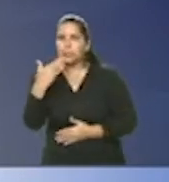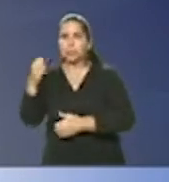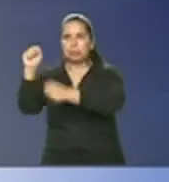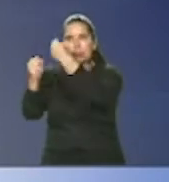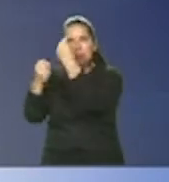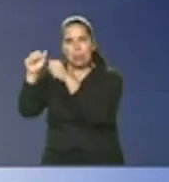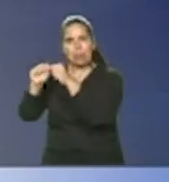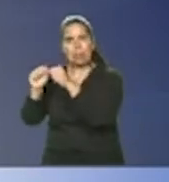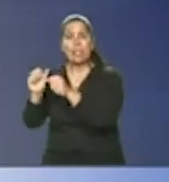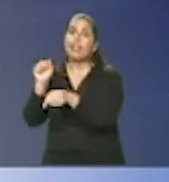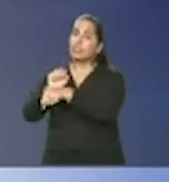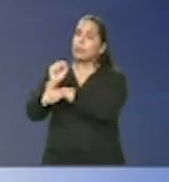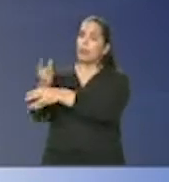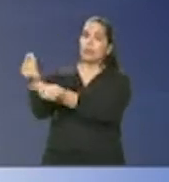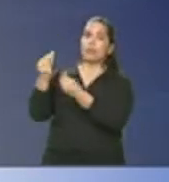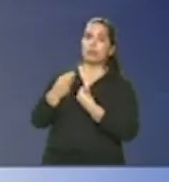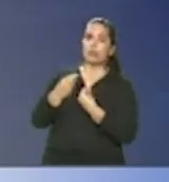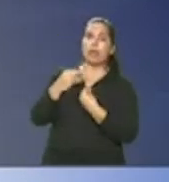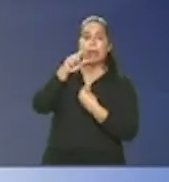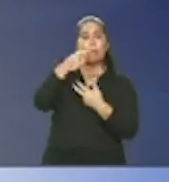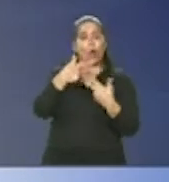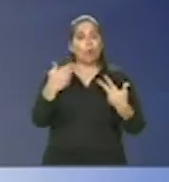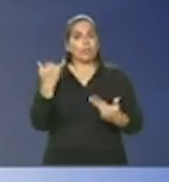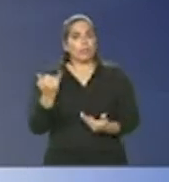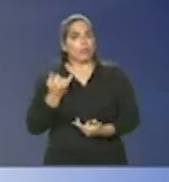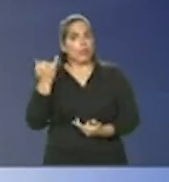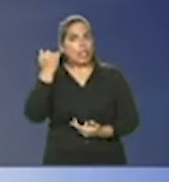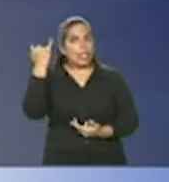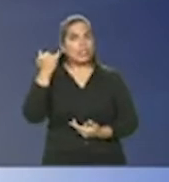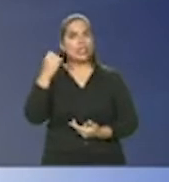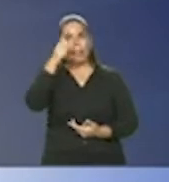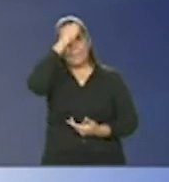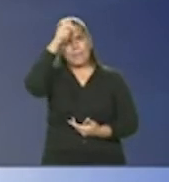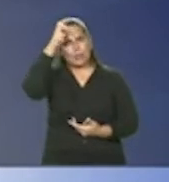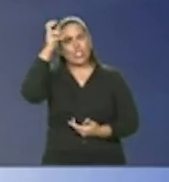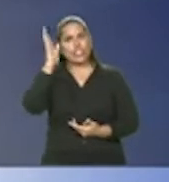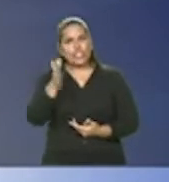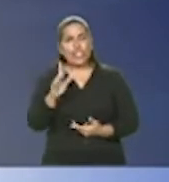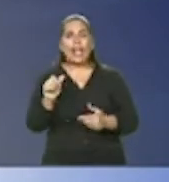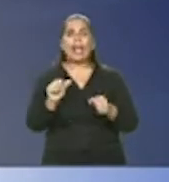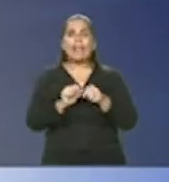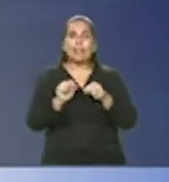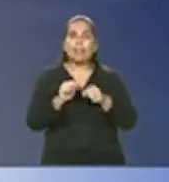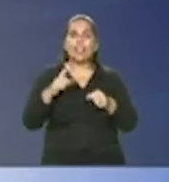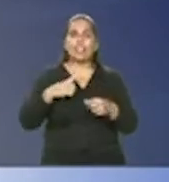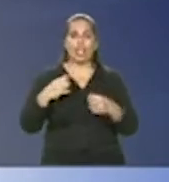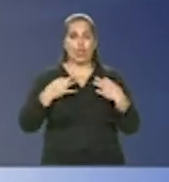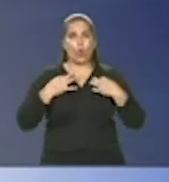aguardando agora uma iniciativa interessante é que a prefeitura já há algum tempo faz uniformes escolares com